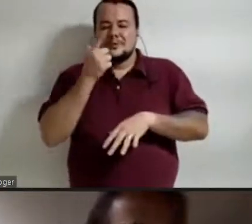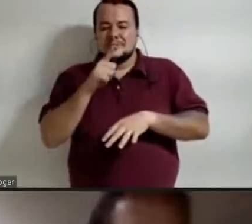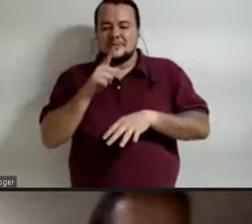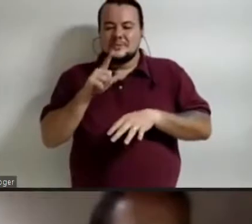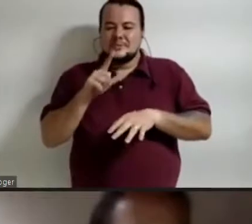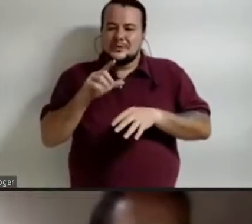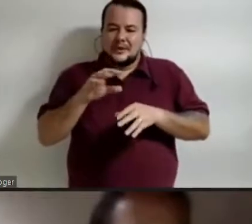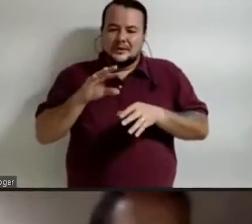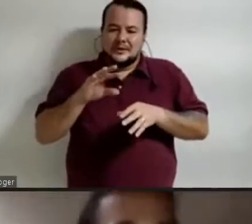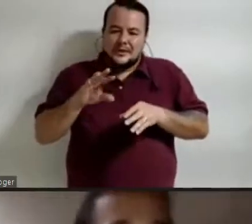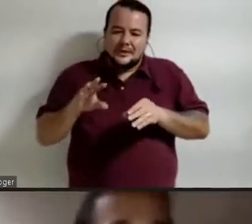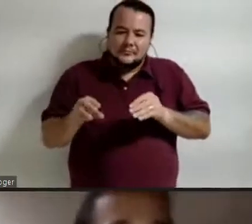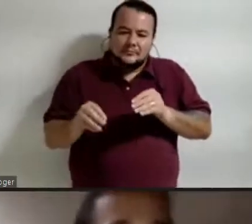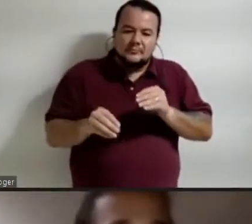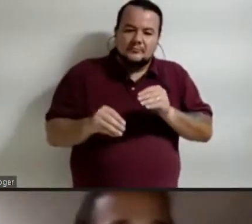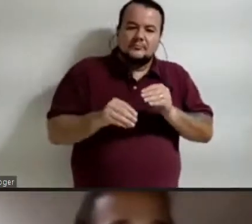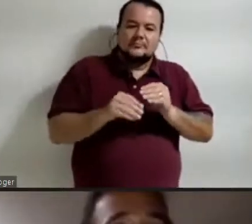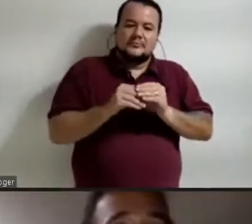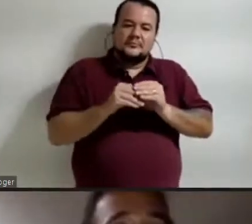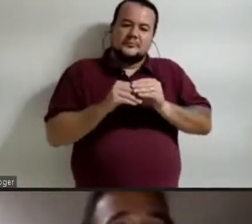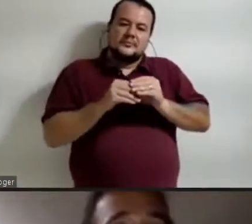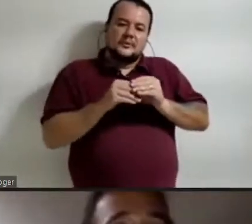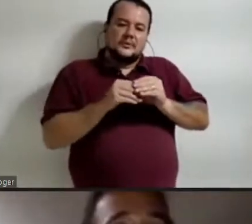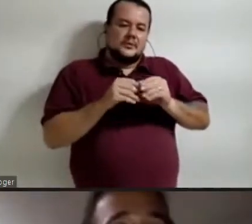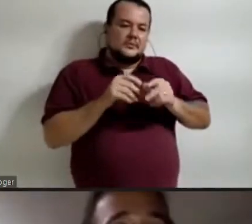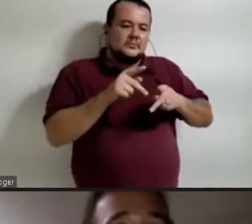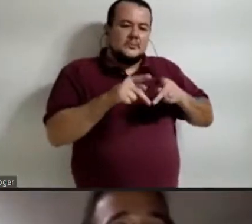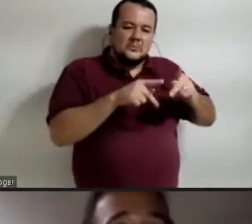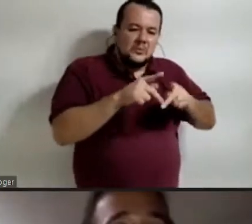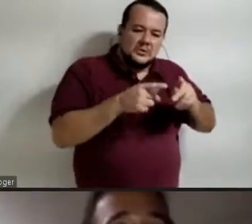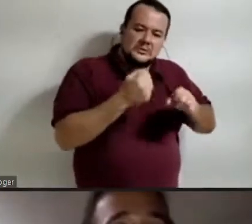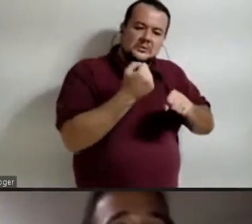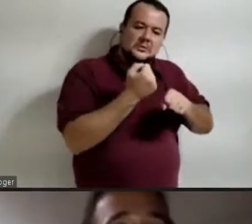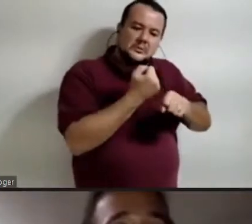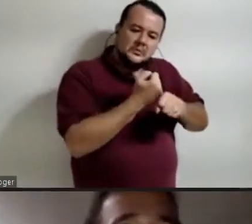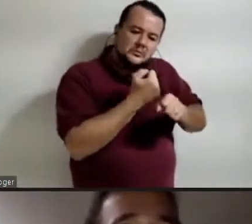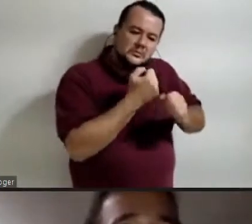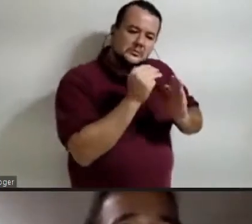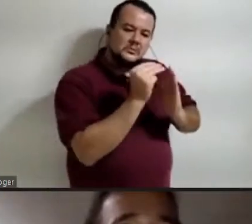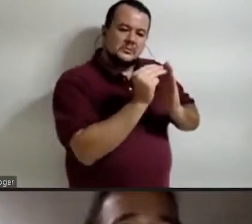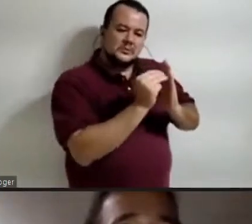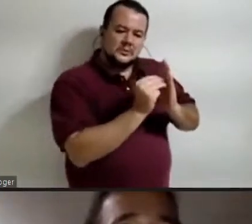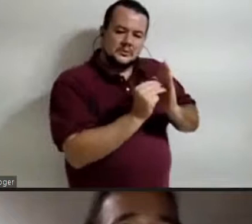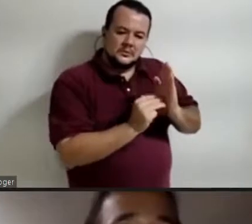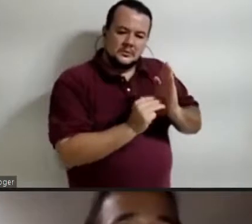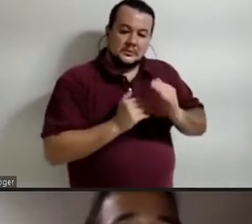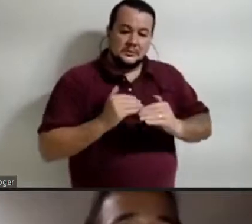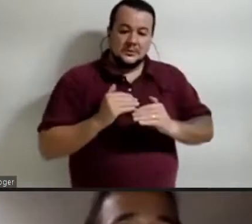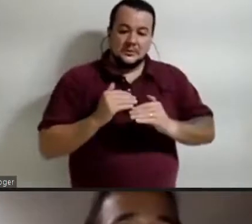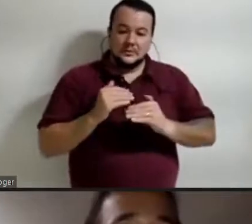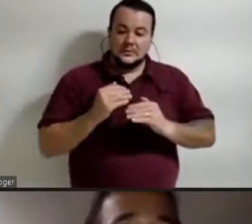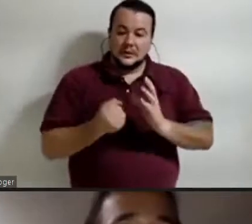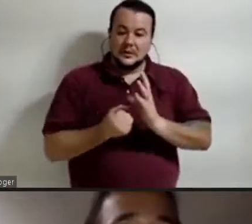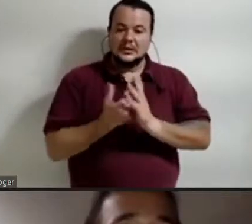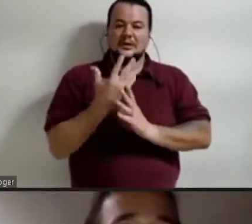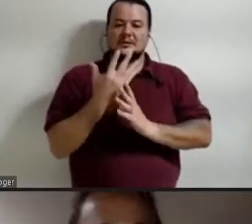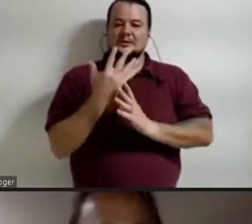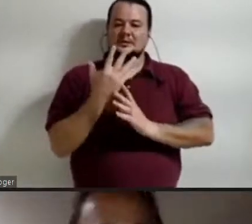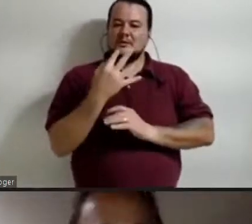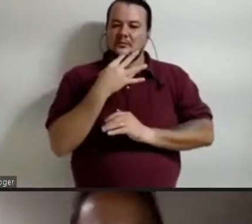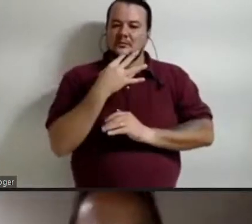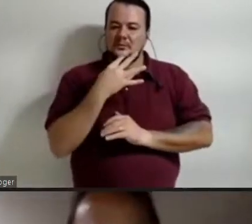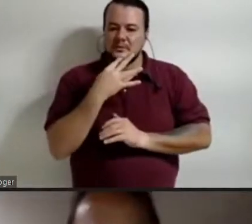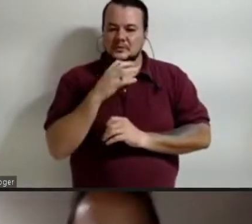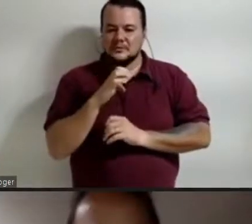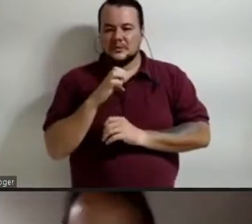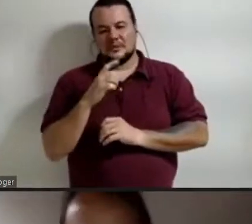essas populações na construção de uma metodologia, nessa produção de conhecimento. É claro